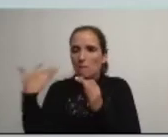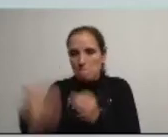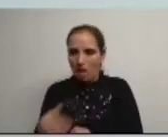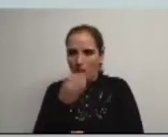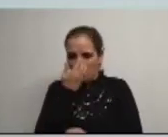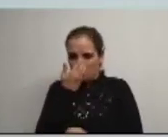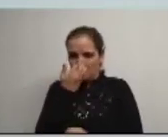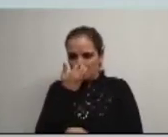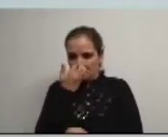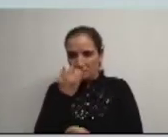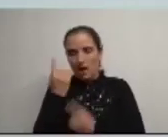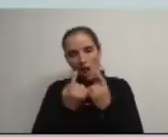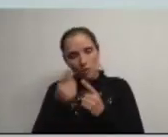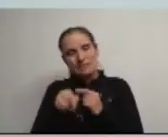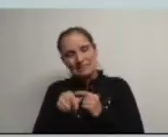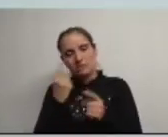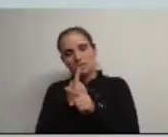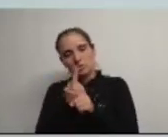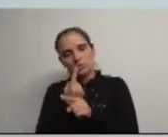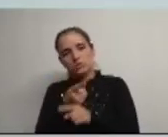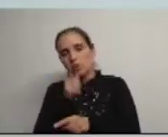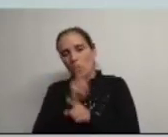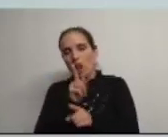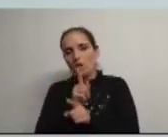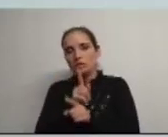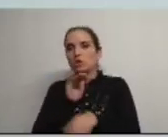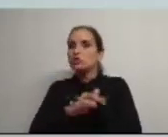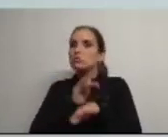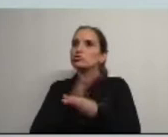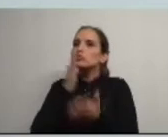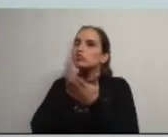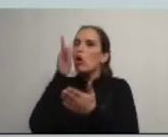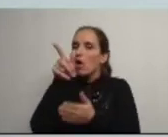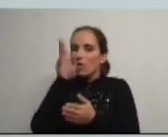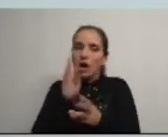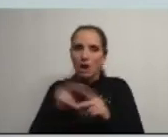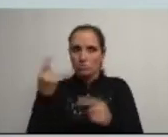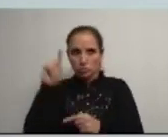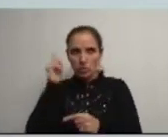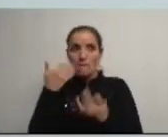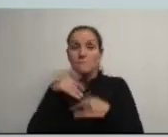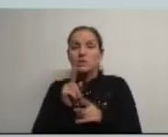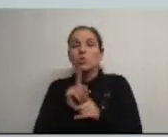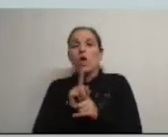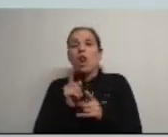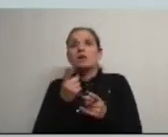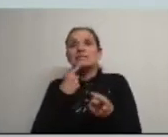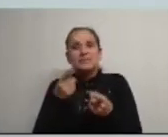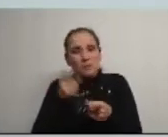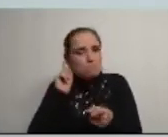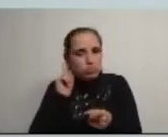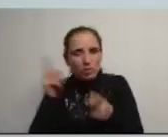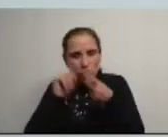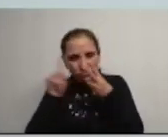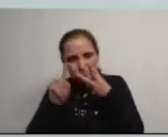algumas destas questões não são da responsabilidade exclusiva do executivo mas são questões de extrema importância para